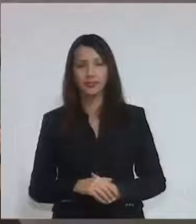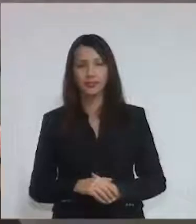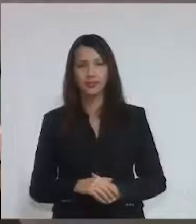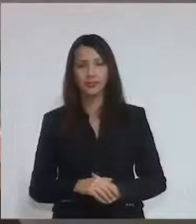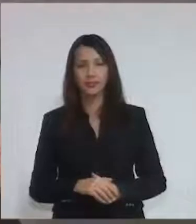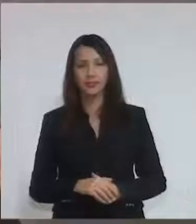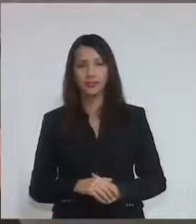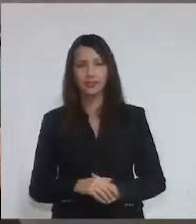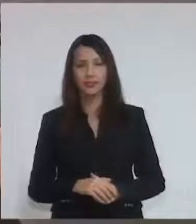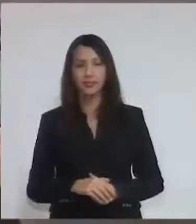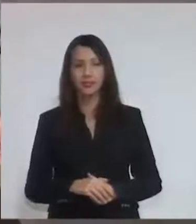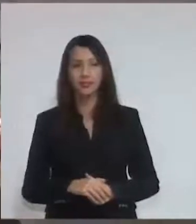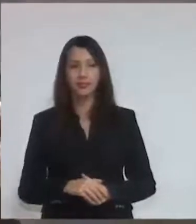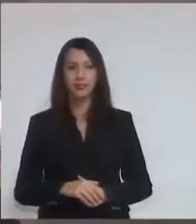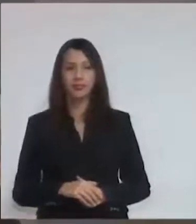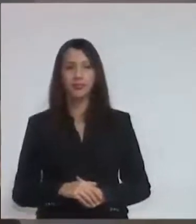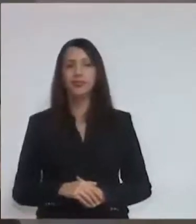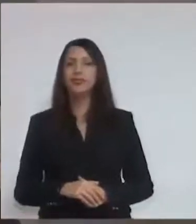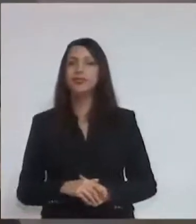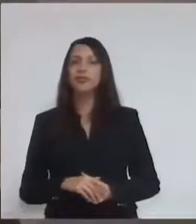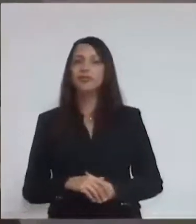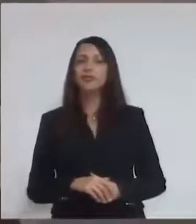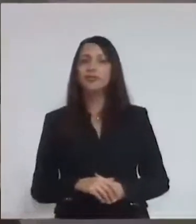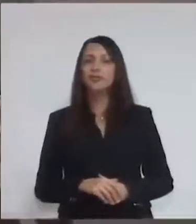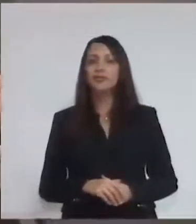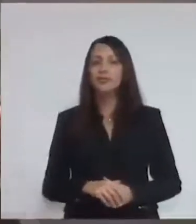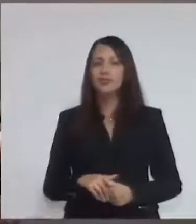E, através das cobranças que nós tivemos,